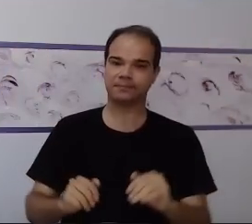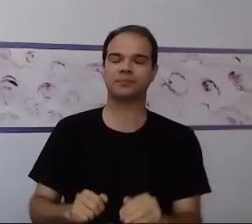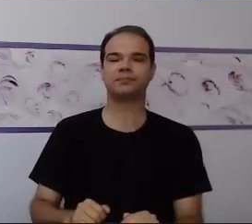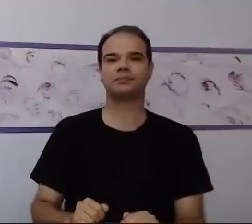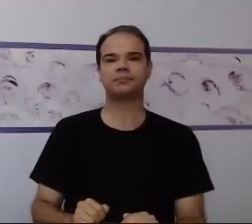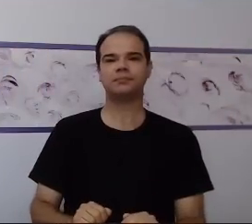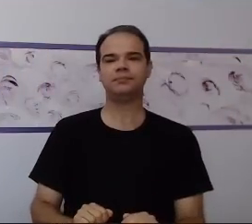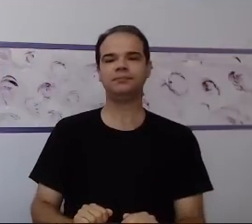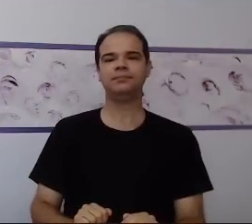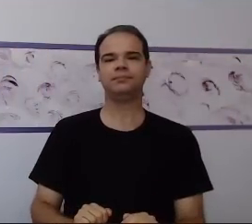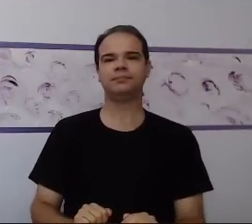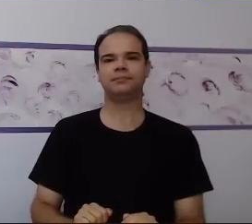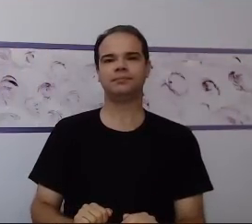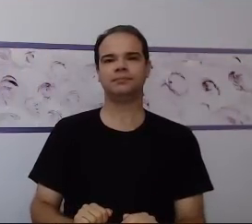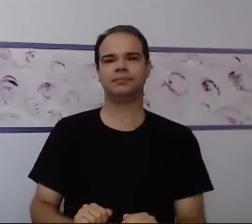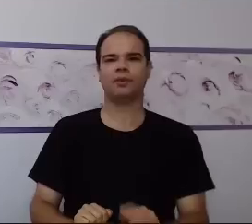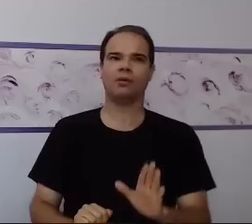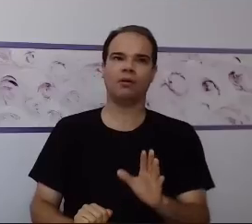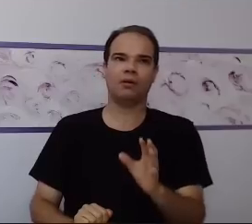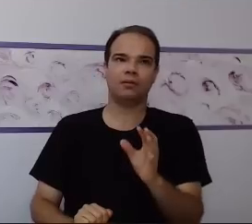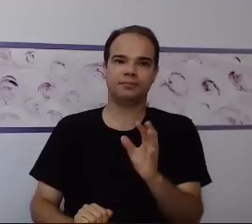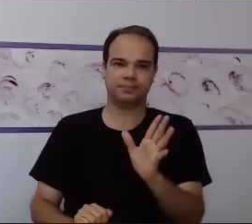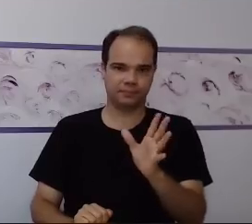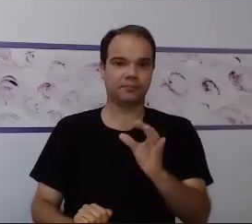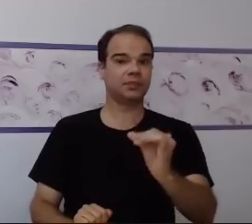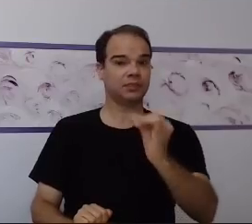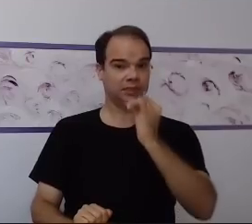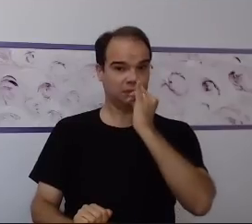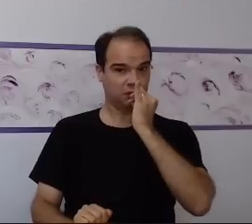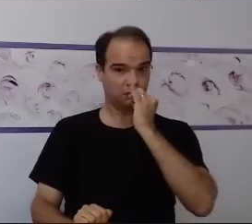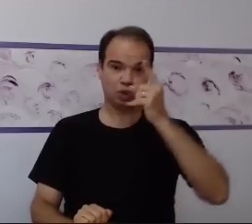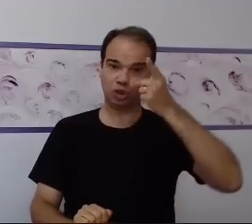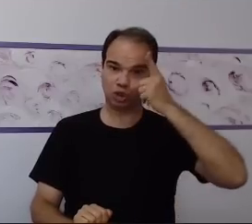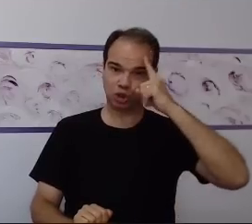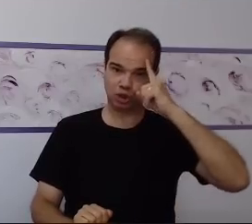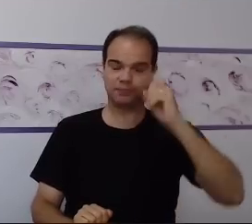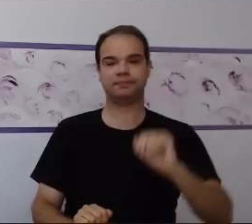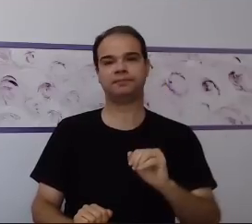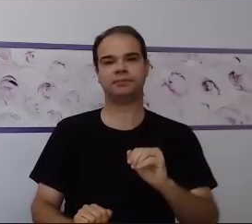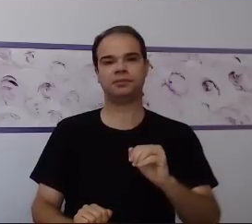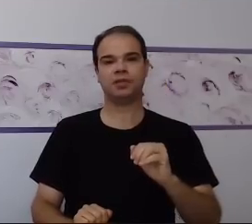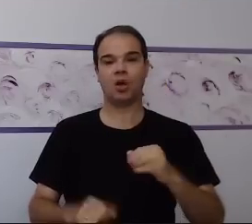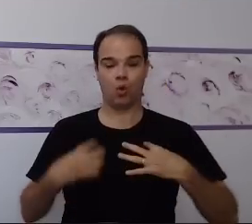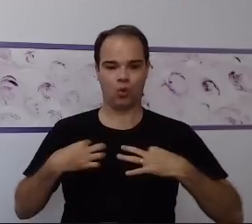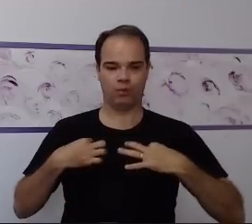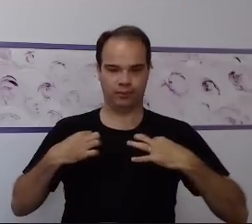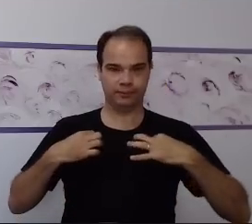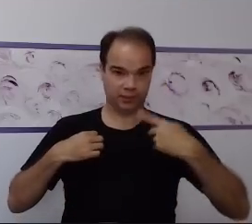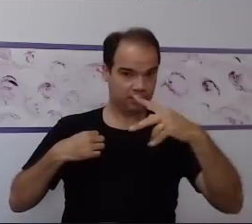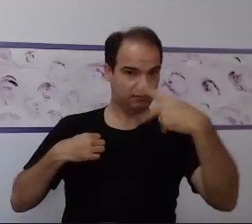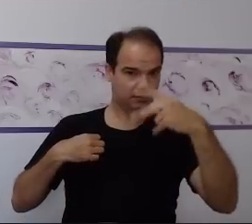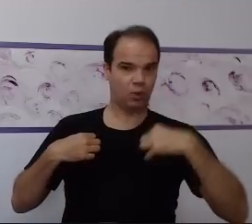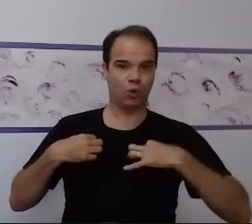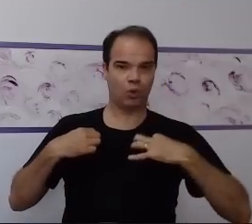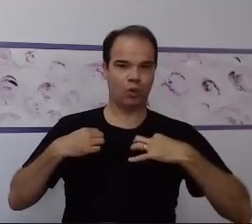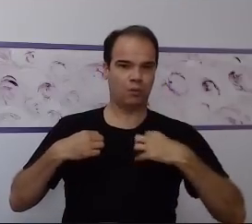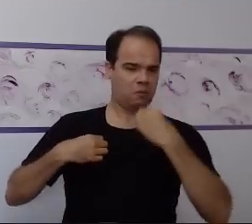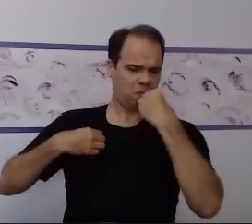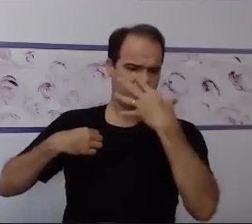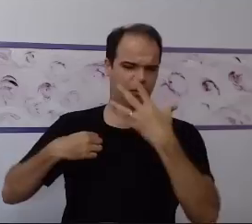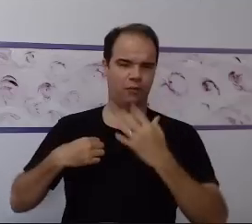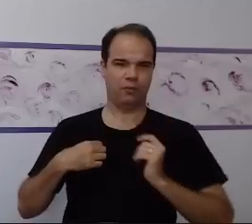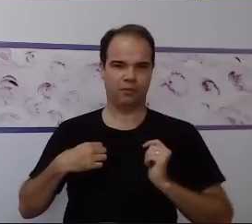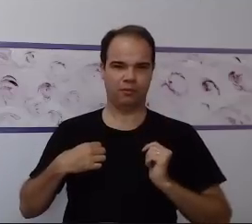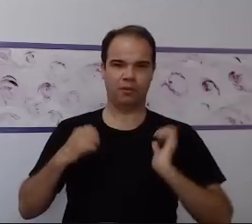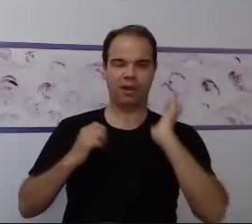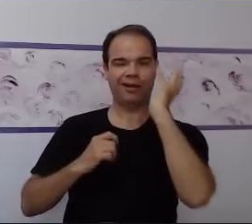vamos fazer uma analogia com a nossa vivência no decorrer do dia. Se você veste uma roupa e se sente bem e sai na